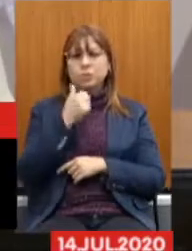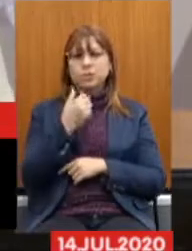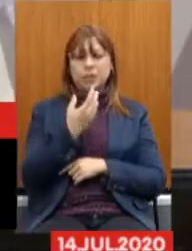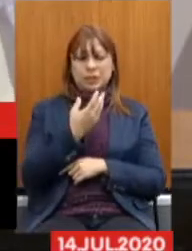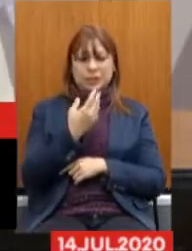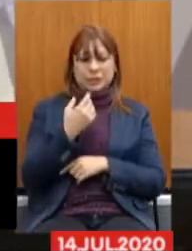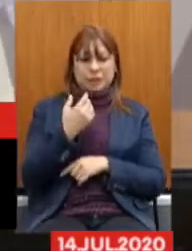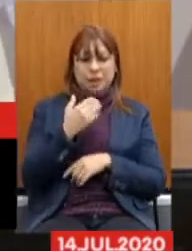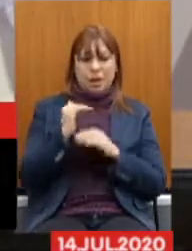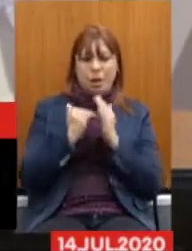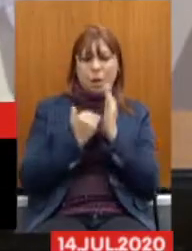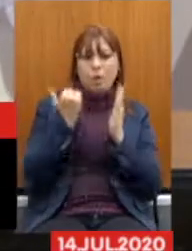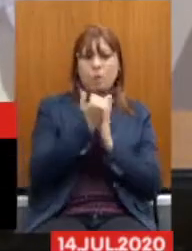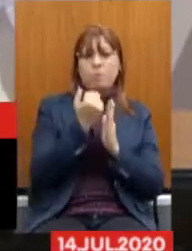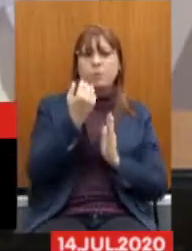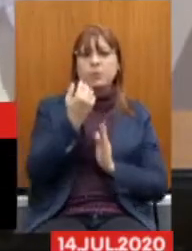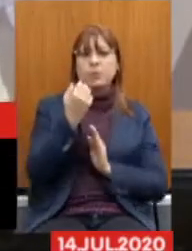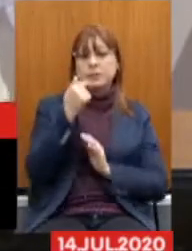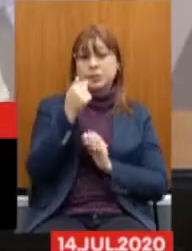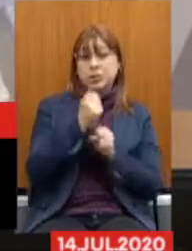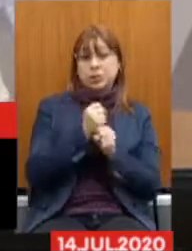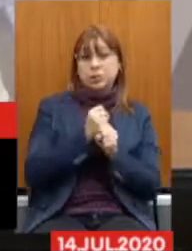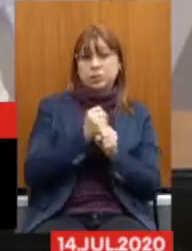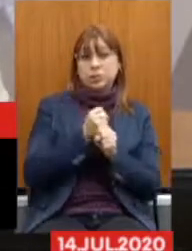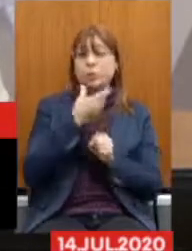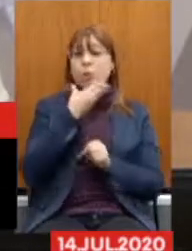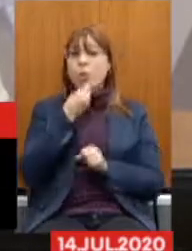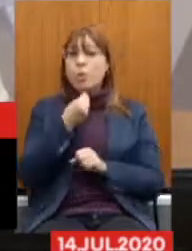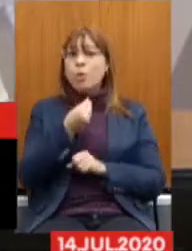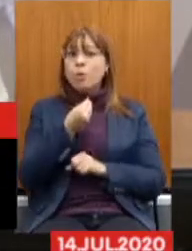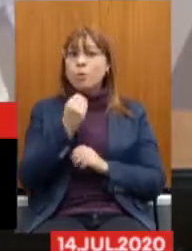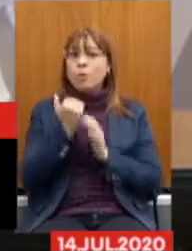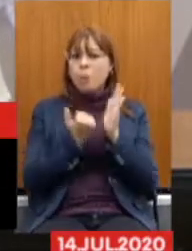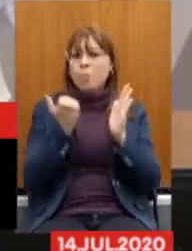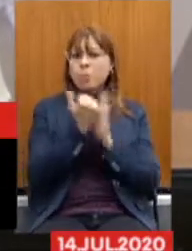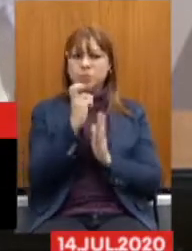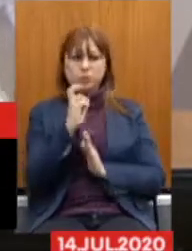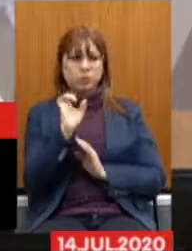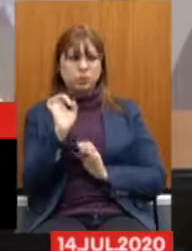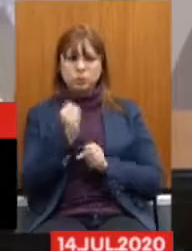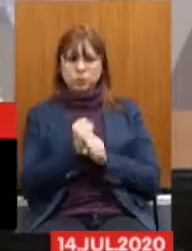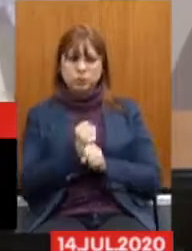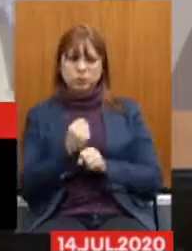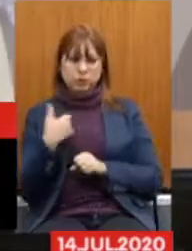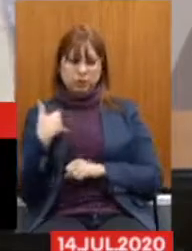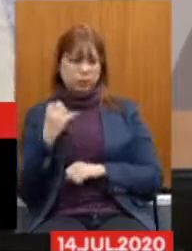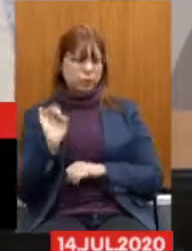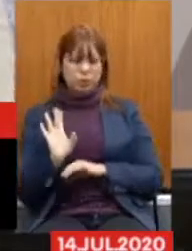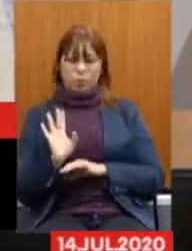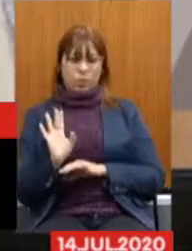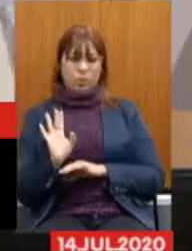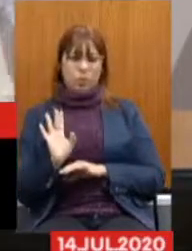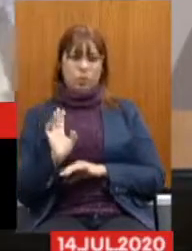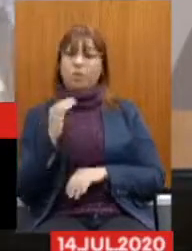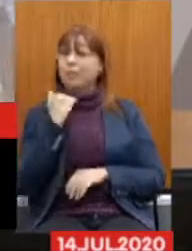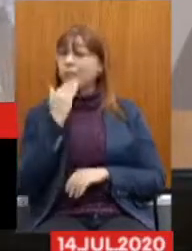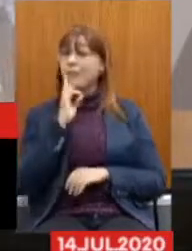a idade Dos homens Está aumentando Só cinco Ninguém respondeu Nenhum dos dois Secretários Respondeu Essa pergunta